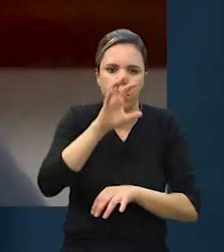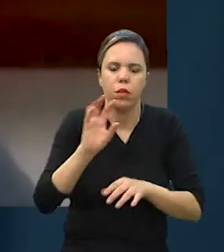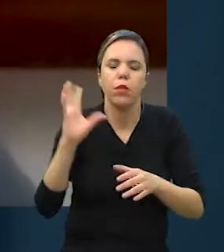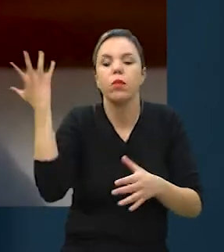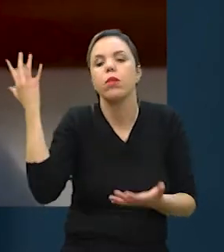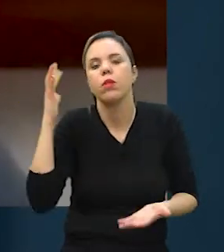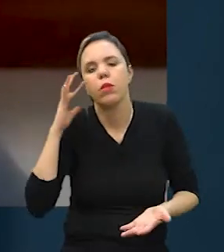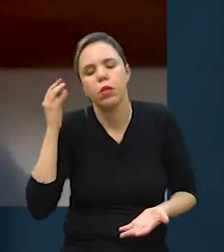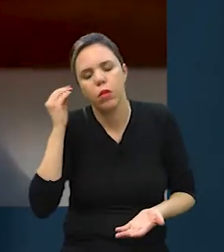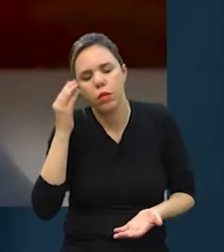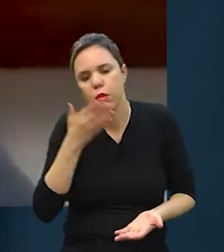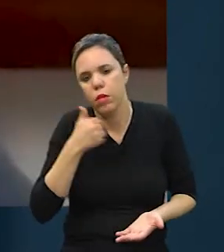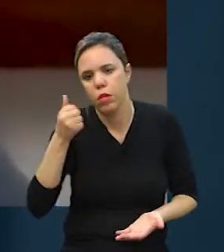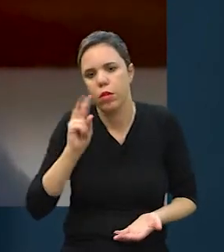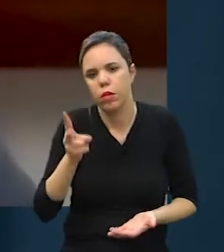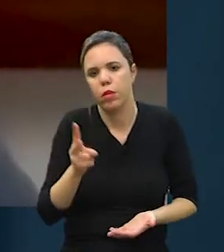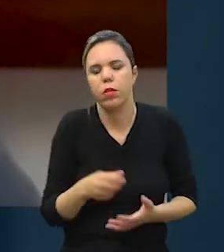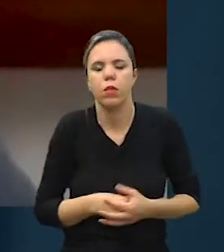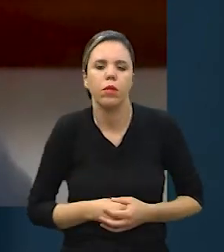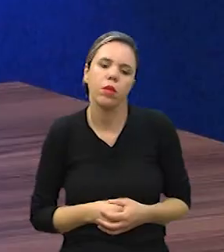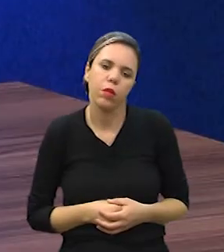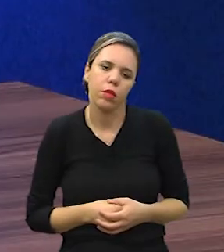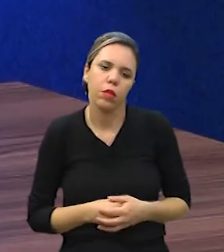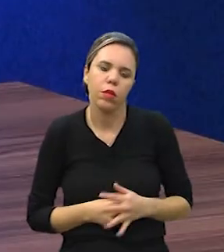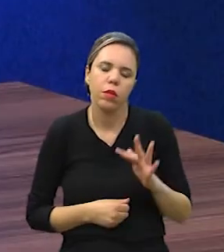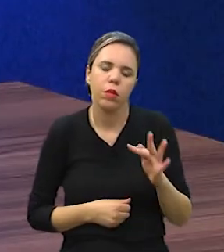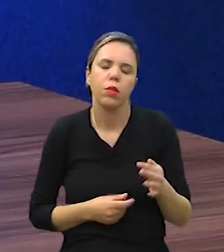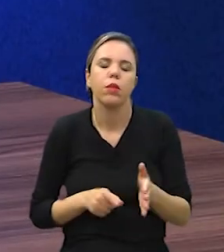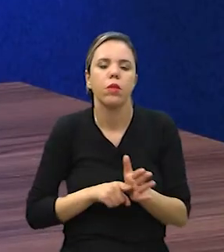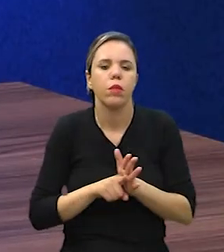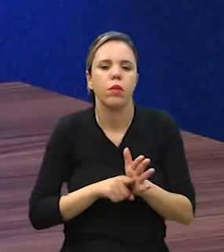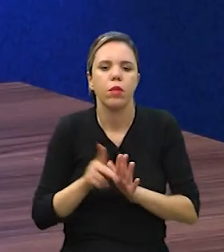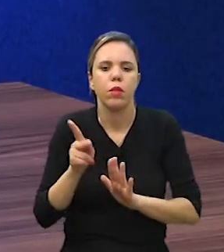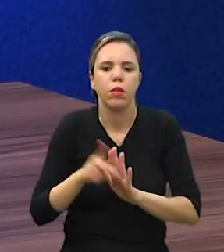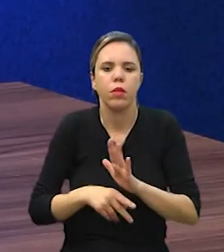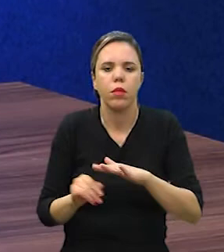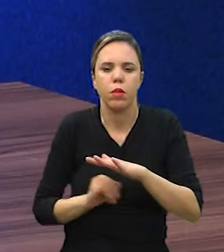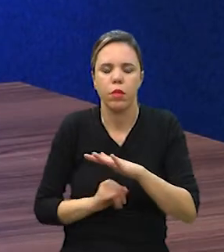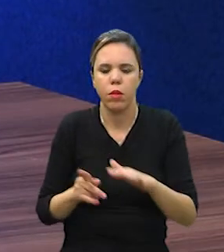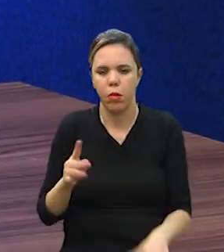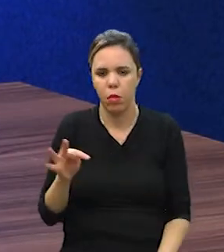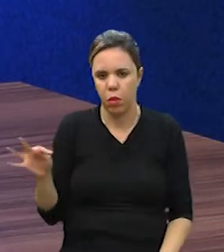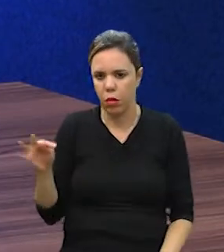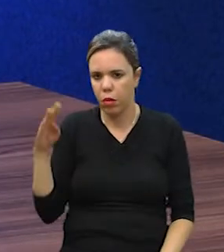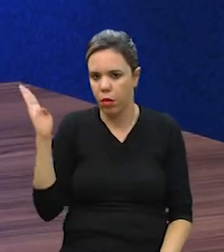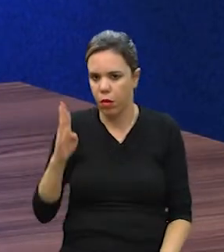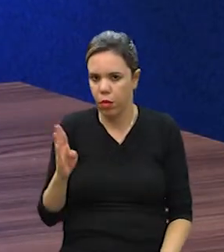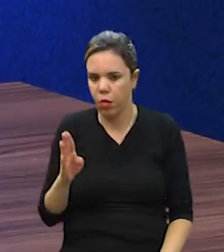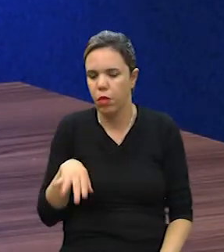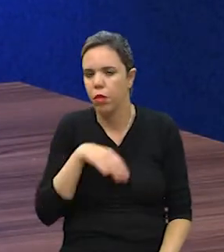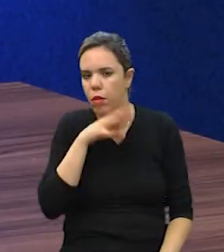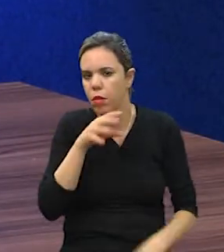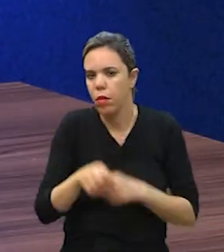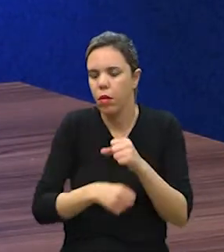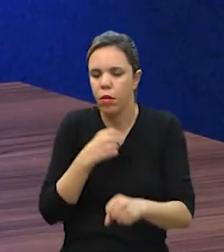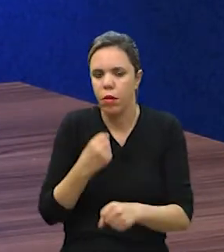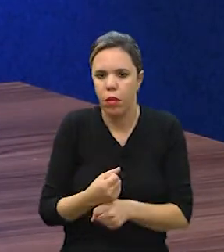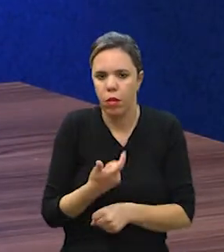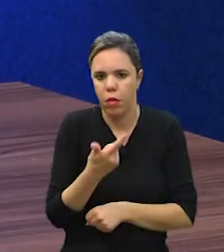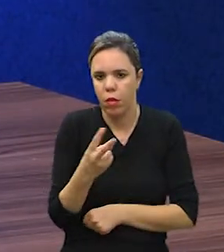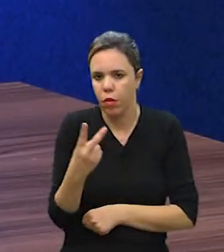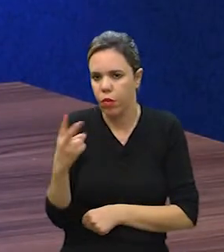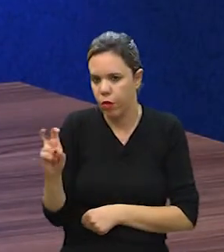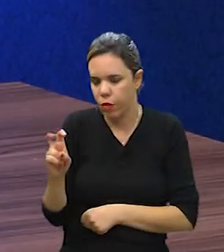e tentar melhorar, sim, para o futuro. Ainda de acordo com a projeção do Instituto PET Brasil, até o ano de